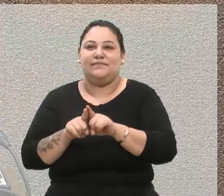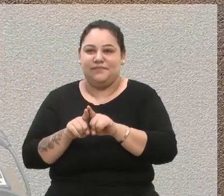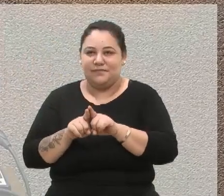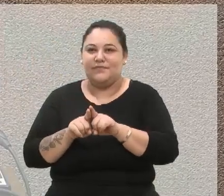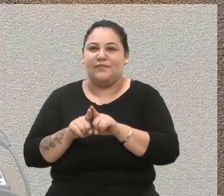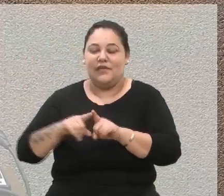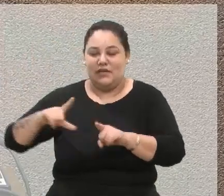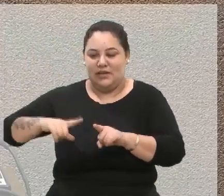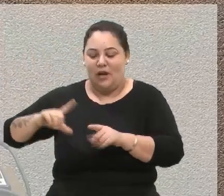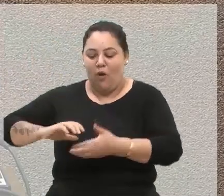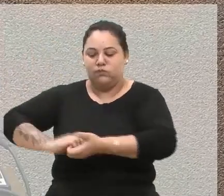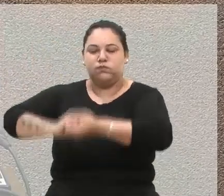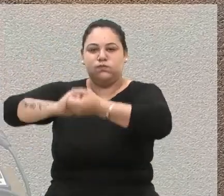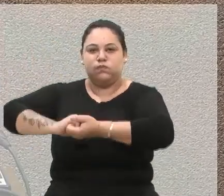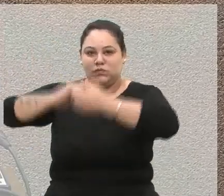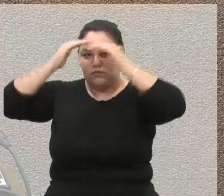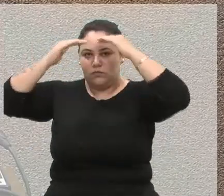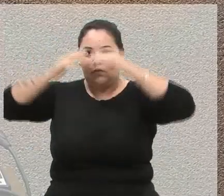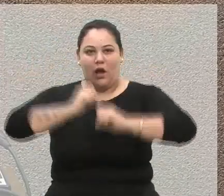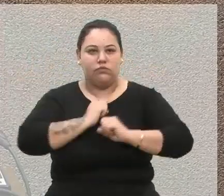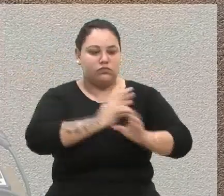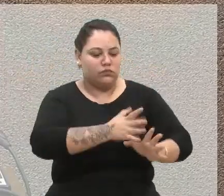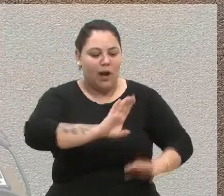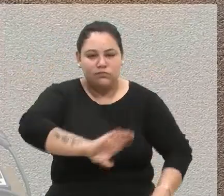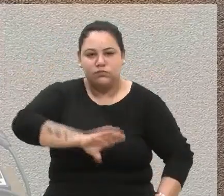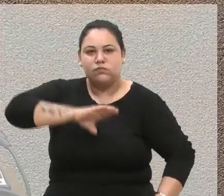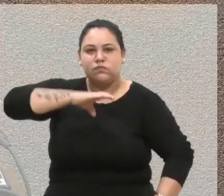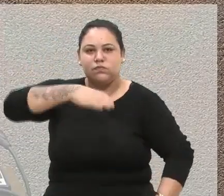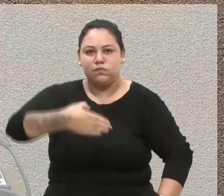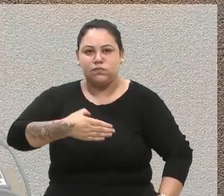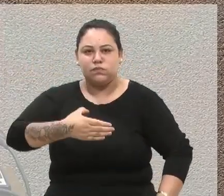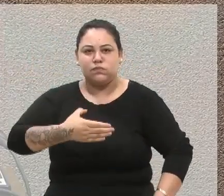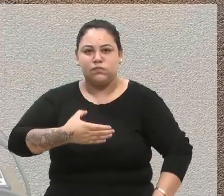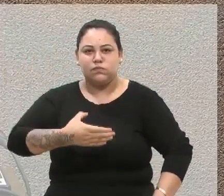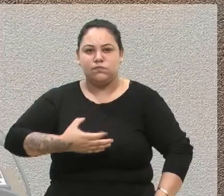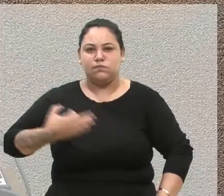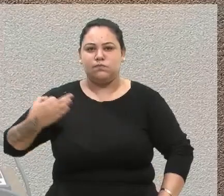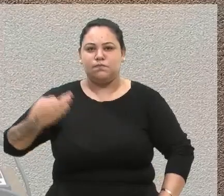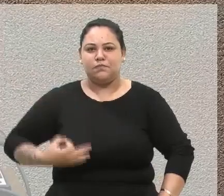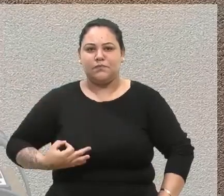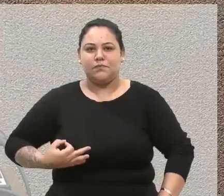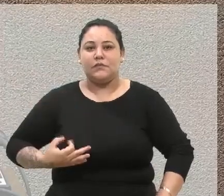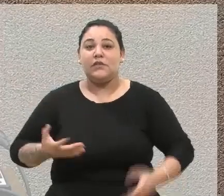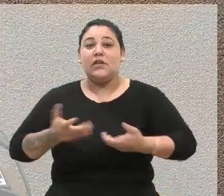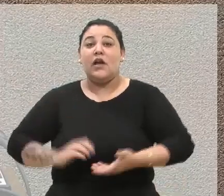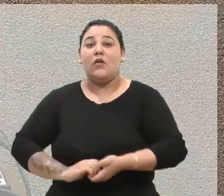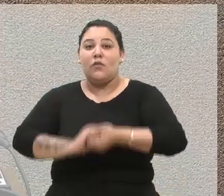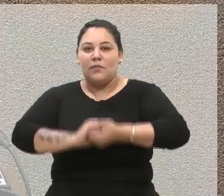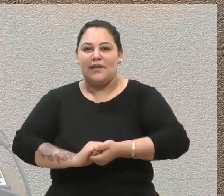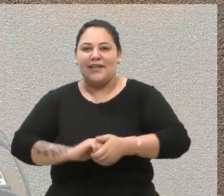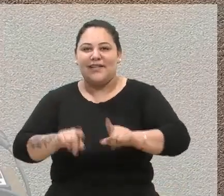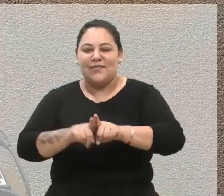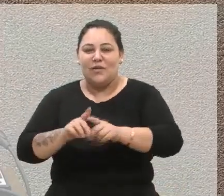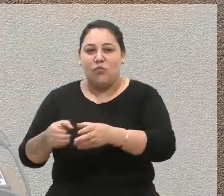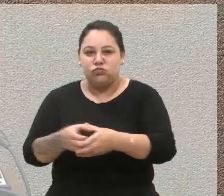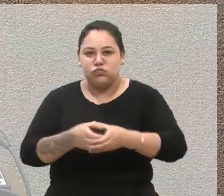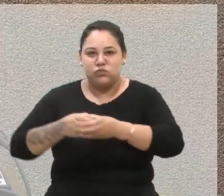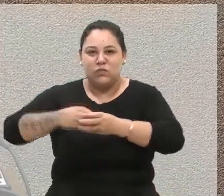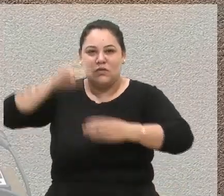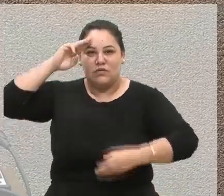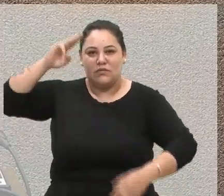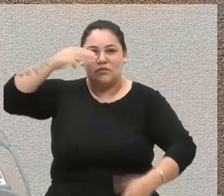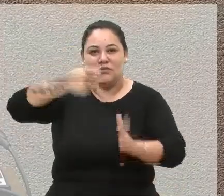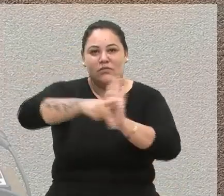camaradagem, iniciativa, coragem e disciplina. Cumprimentar os grupos escoteiros de Caxias do Sul também,